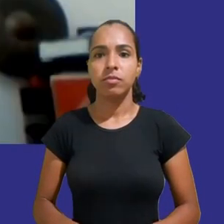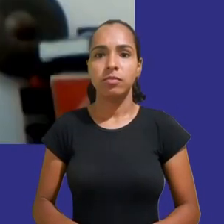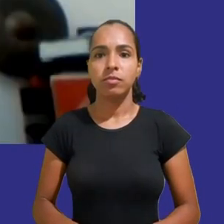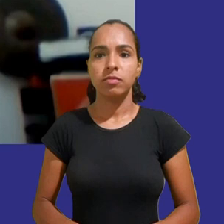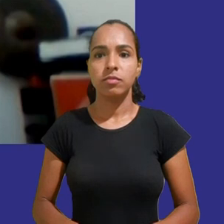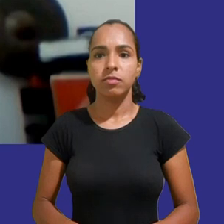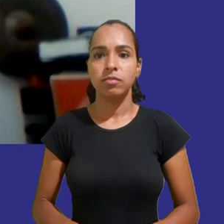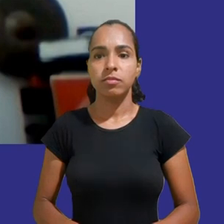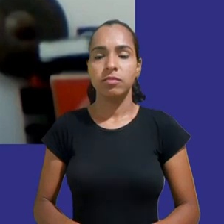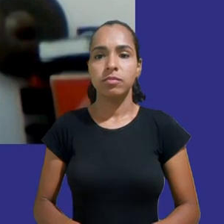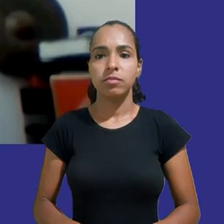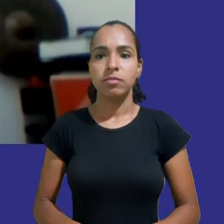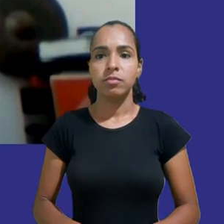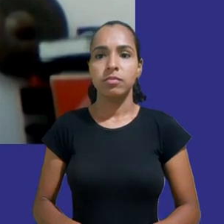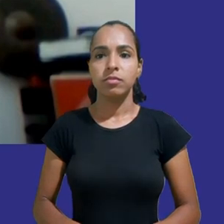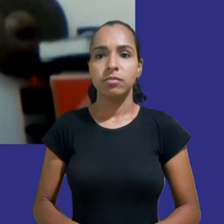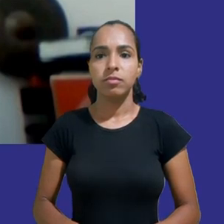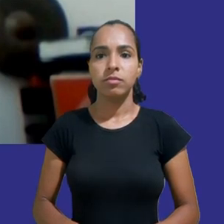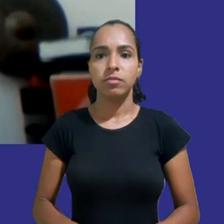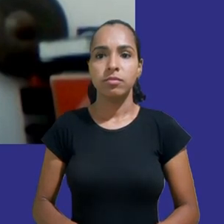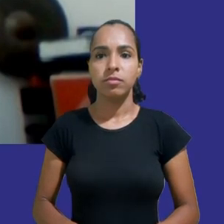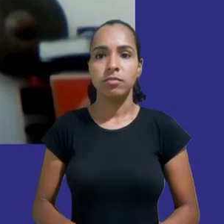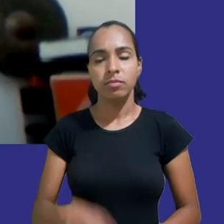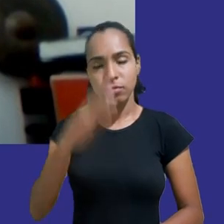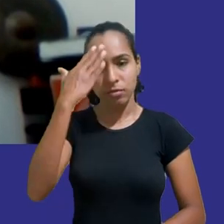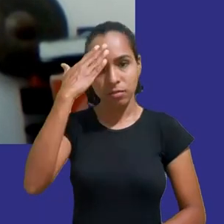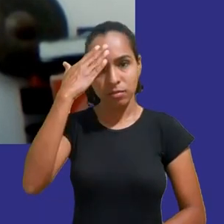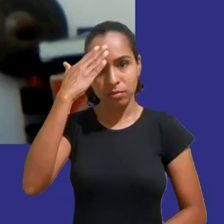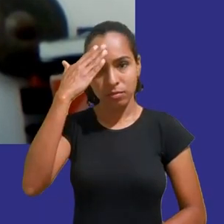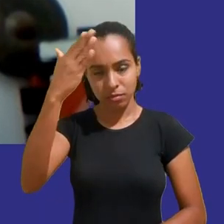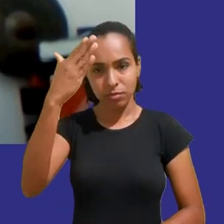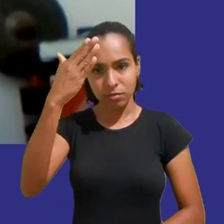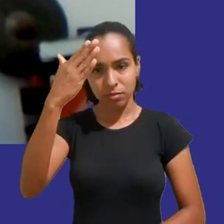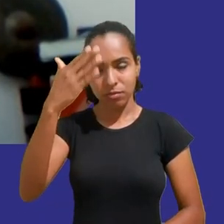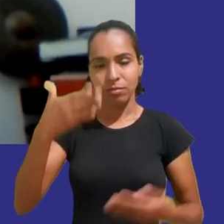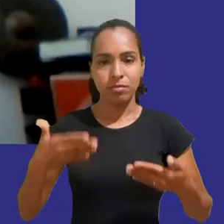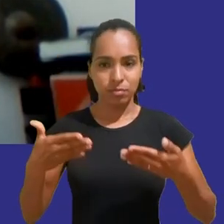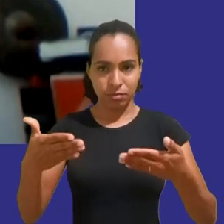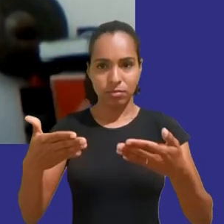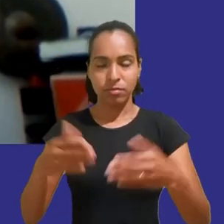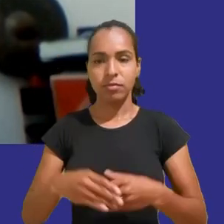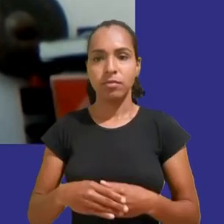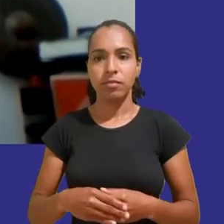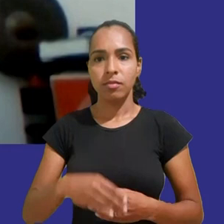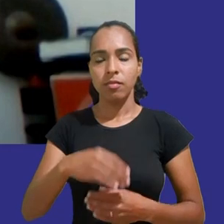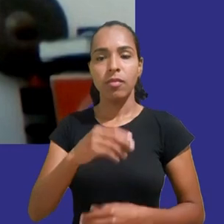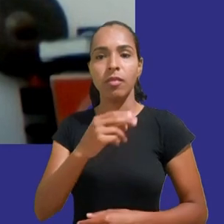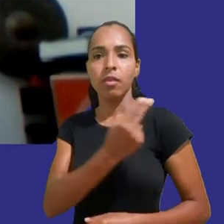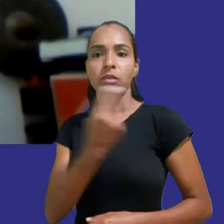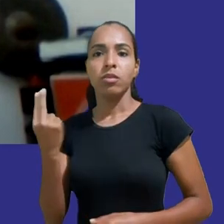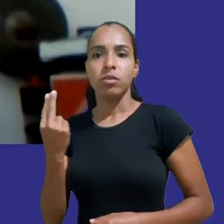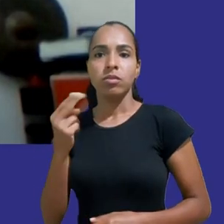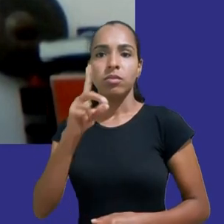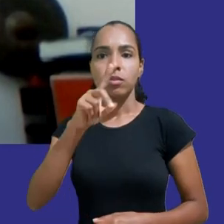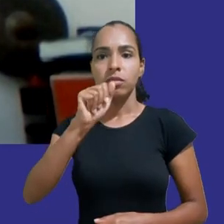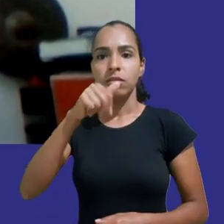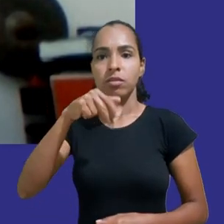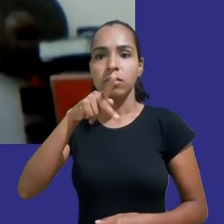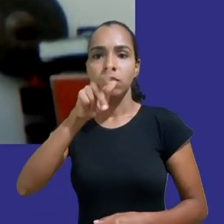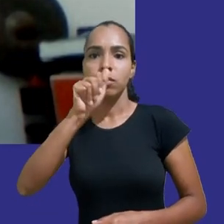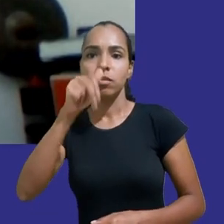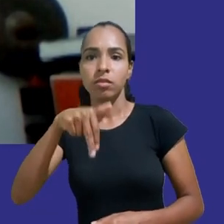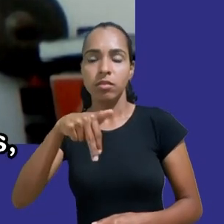pela gentil introdução e aproveito para me apresentar meu nome é Duncan sou um homem branco britânico e como Josh havia dito